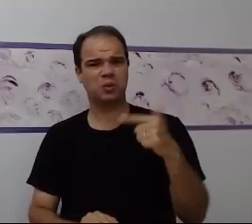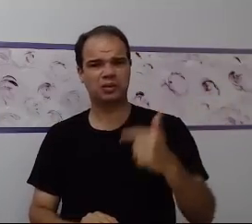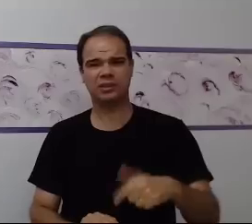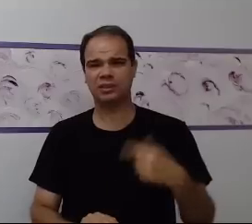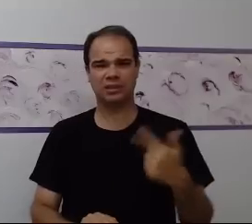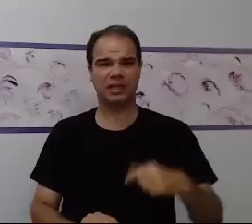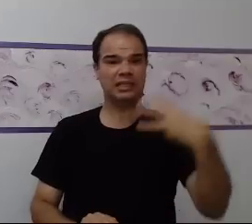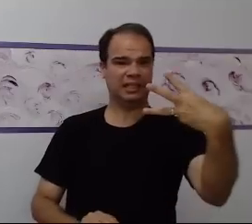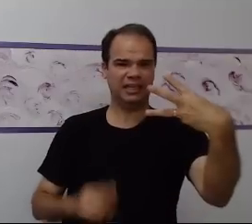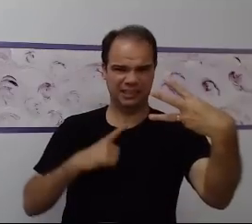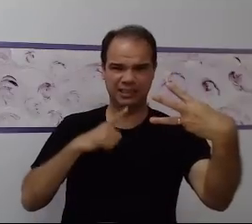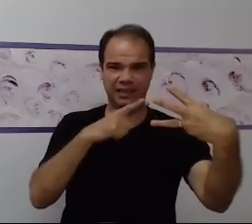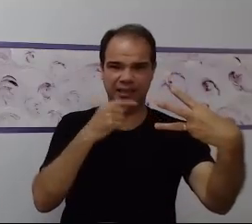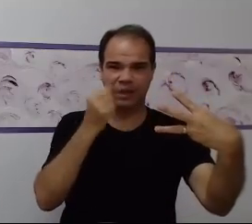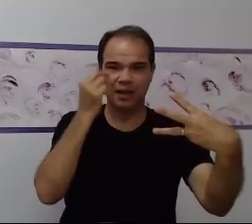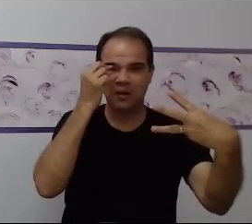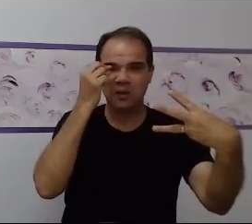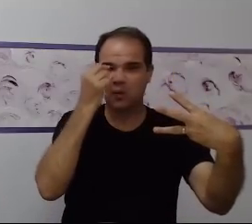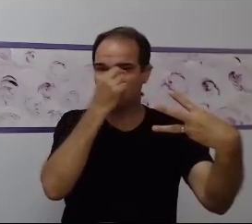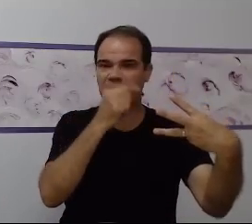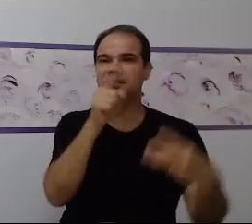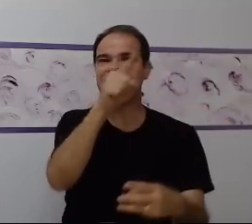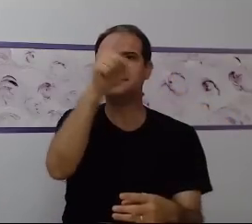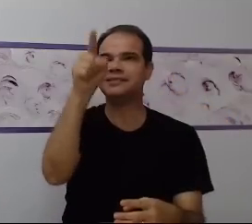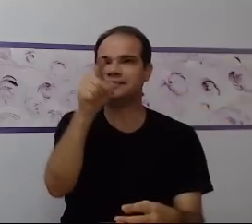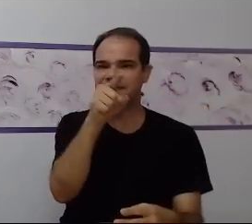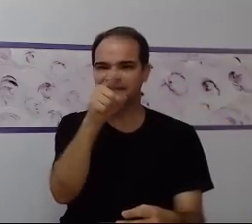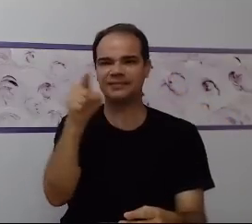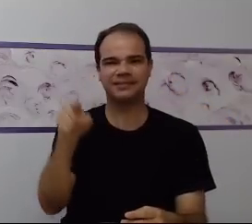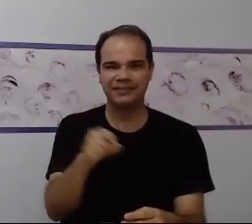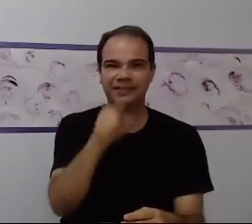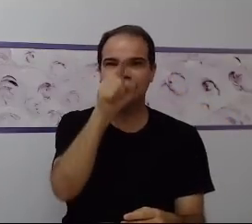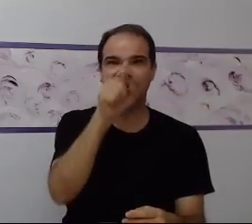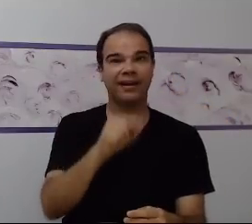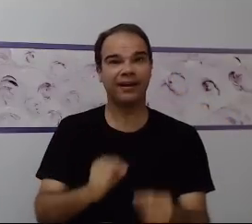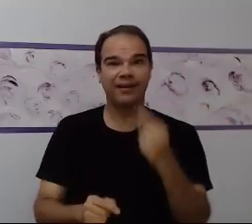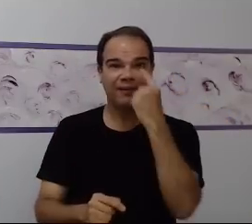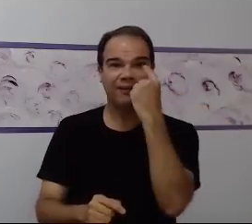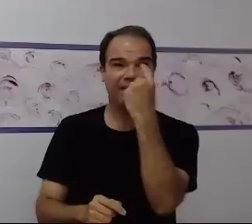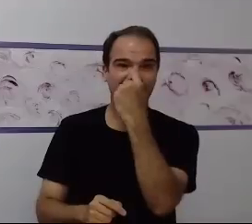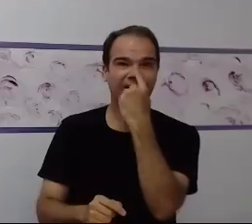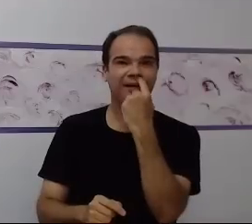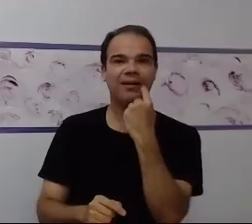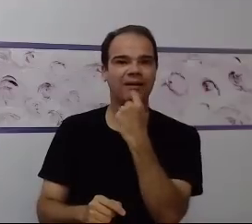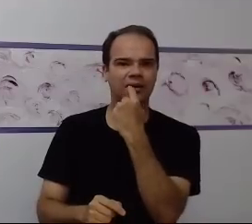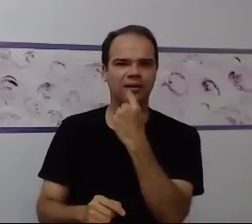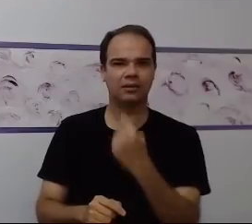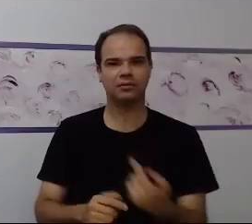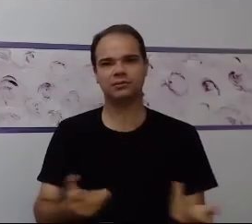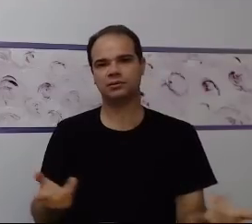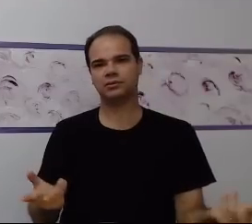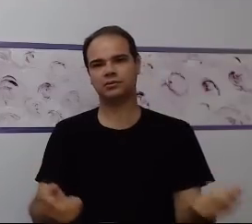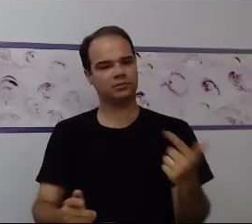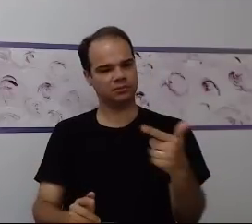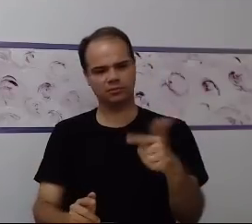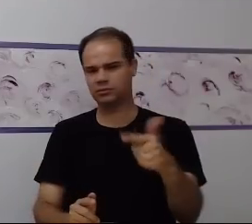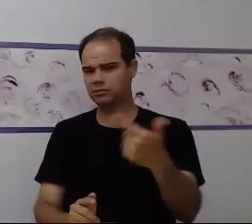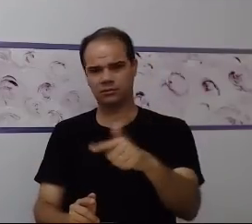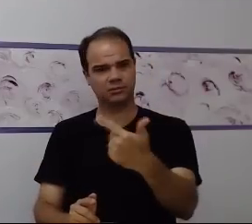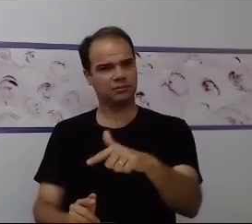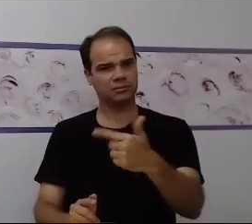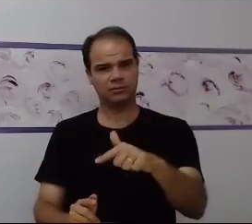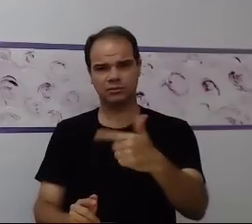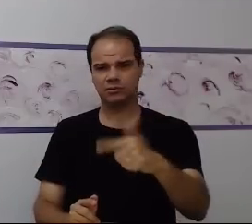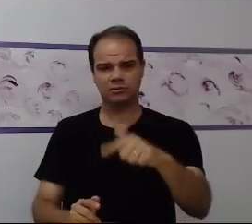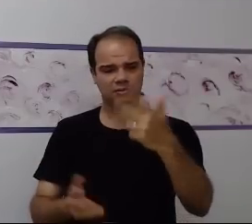representação, mas não uma representação fidedigna. É aquela representação maquiada. É que nem essa imagem que foi